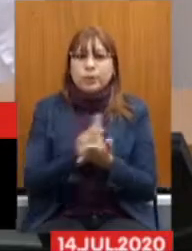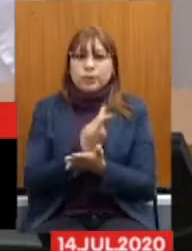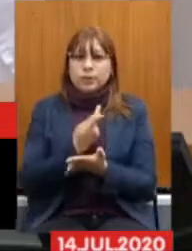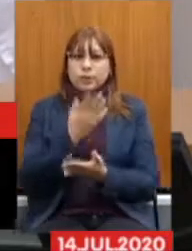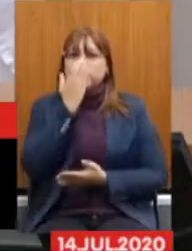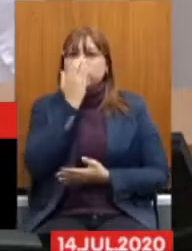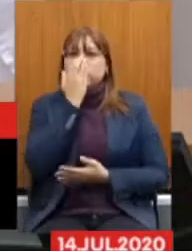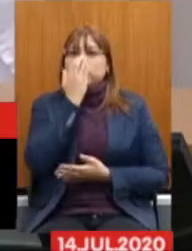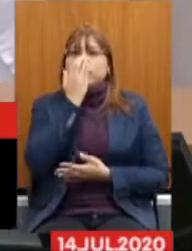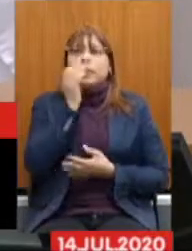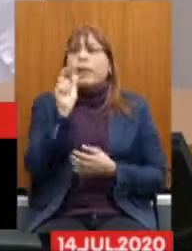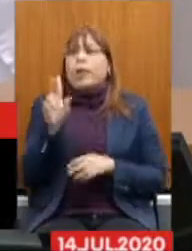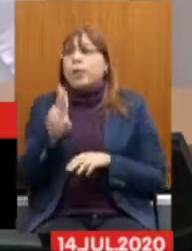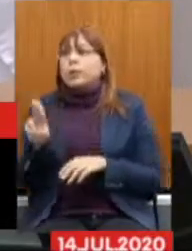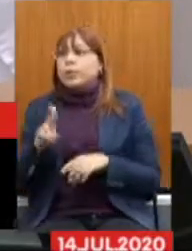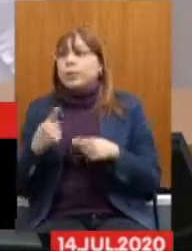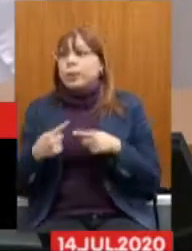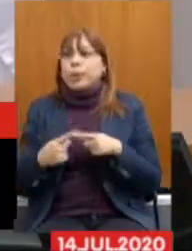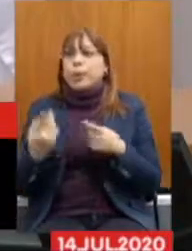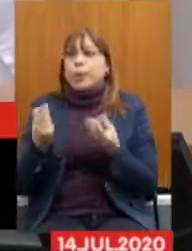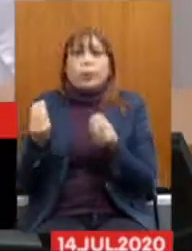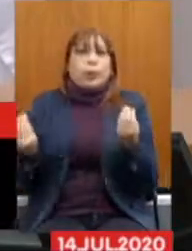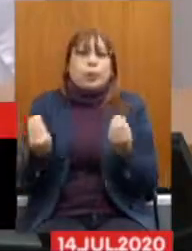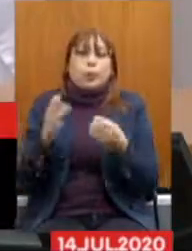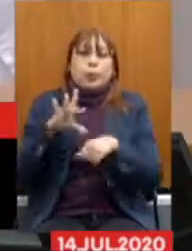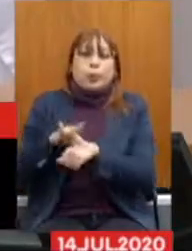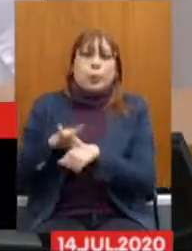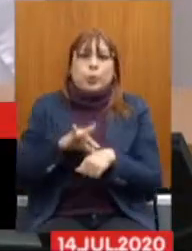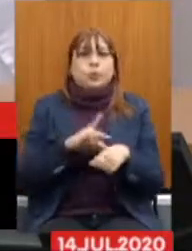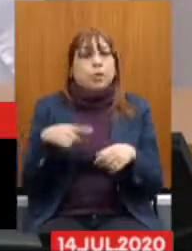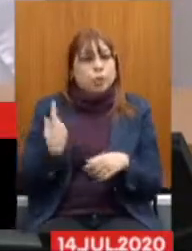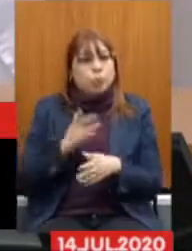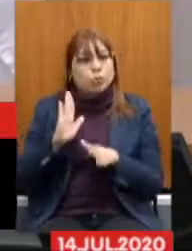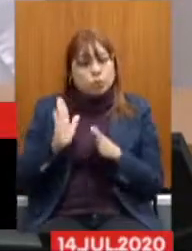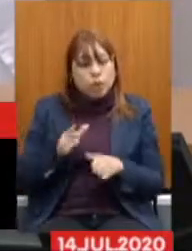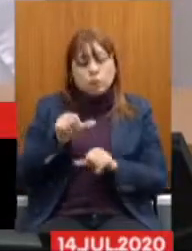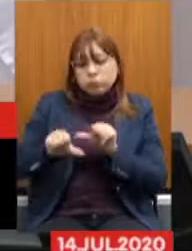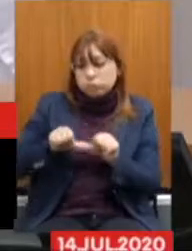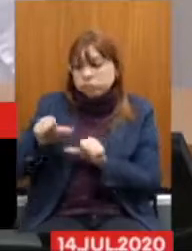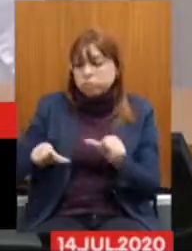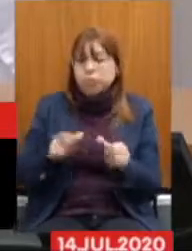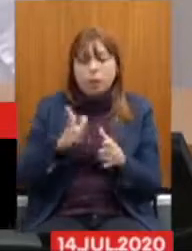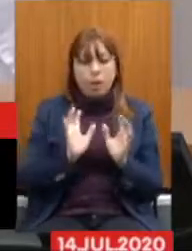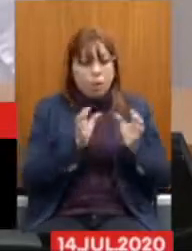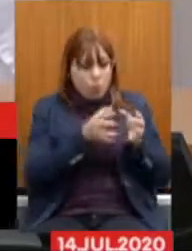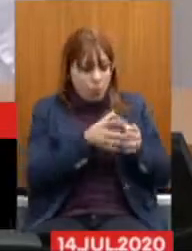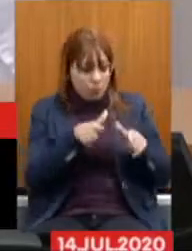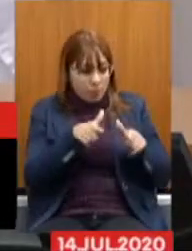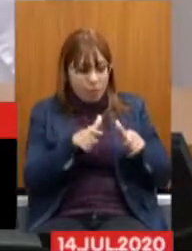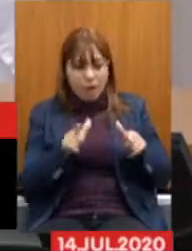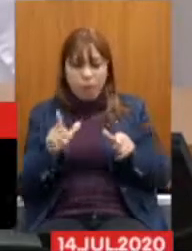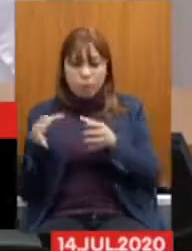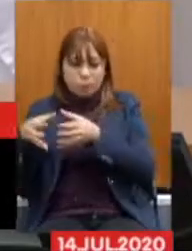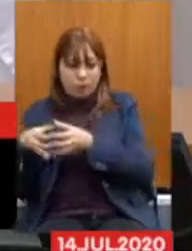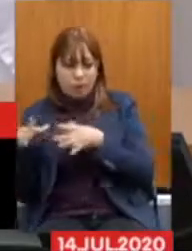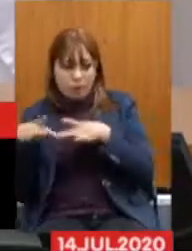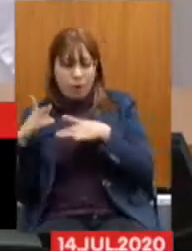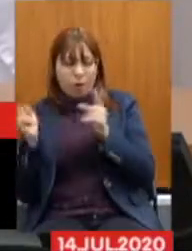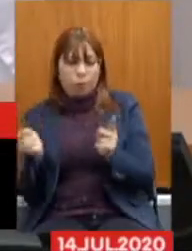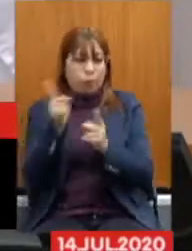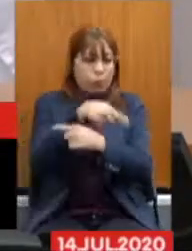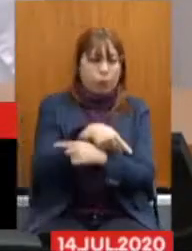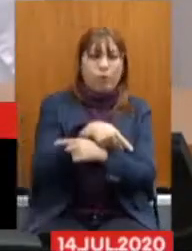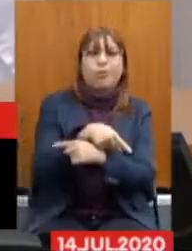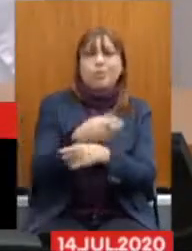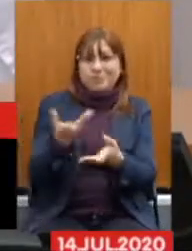Sabe Então nós estamos E já tem Esse pessoal trabalhando Fazendo rodízio A está tomando Todas as cautelas Orientações Contra a pandemia Eu ouvi